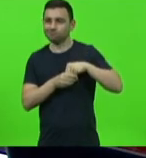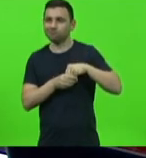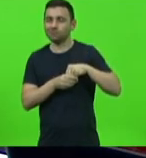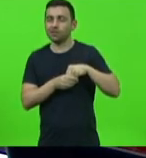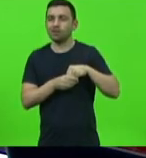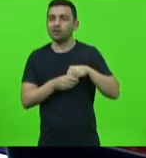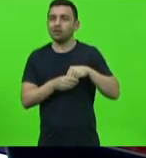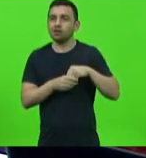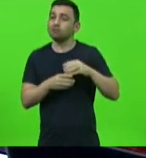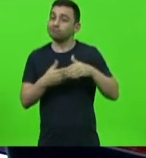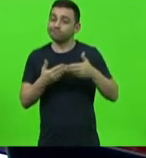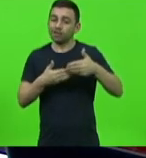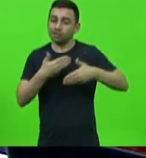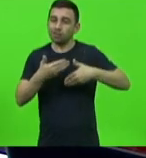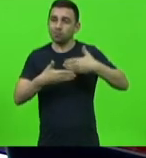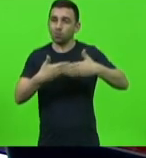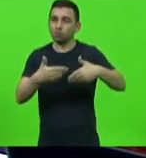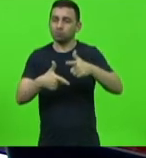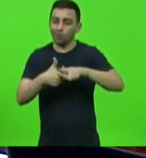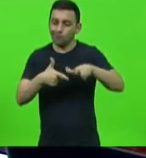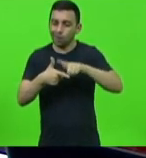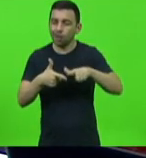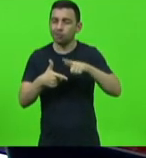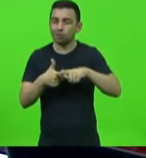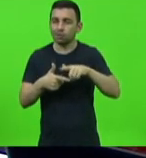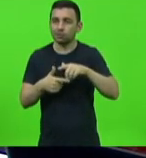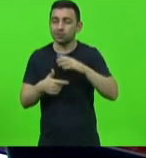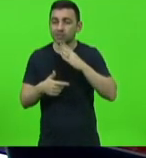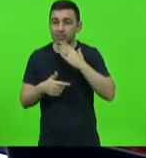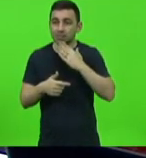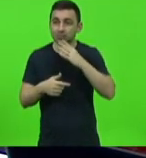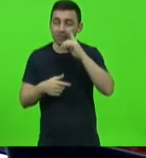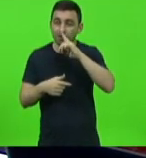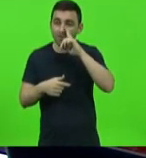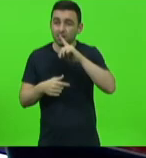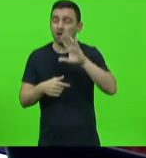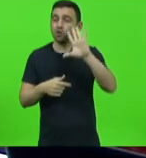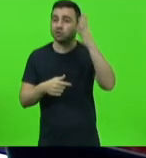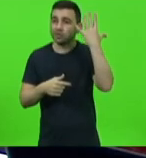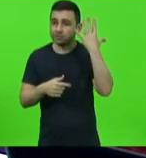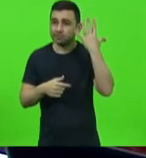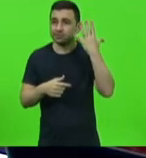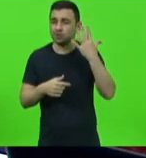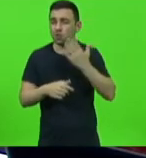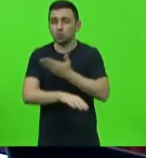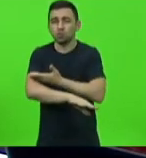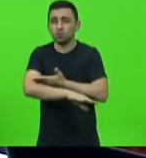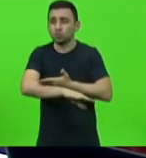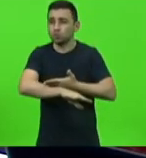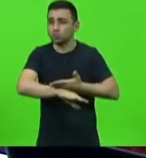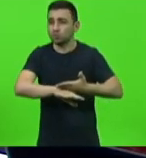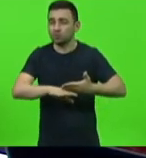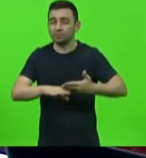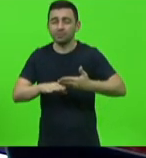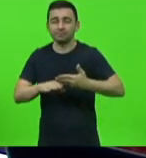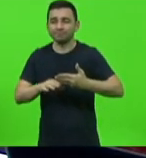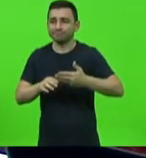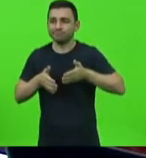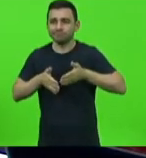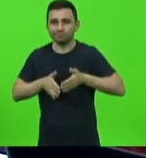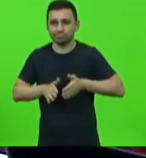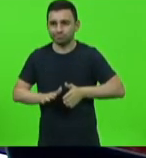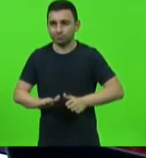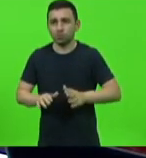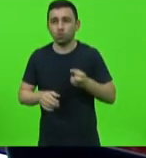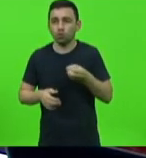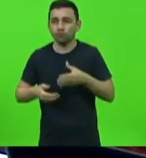problemas do coração serem o defeito congênito mais comum nos recém nascidos por isso que